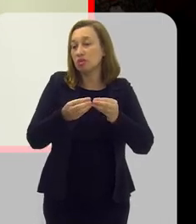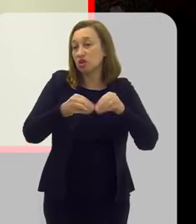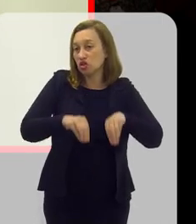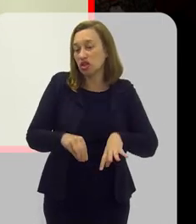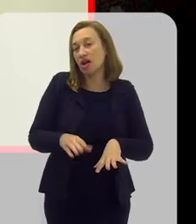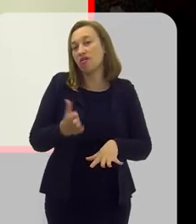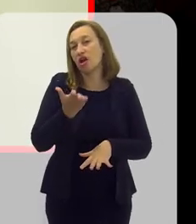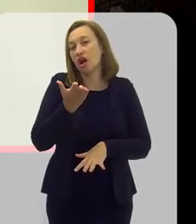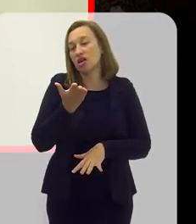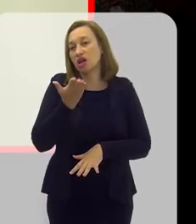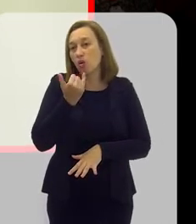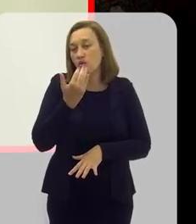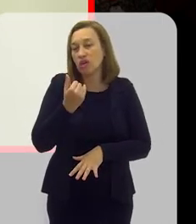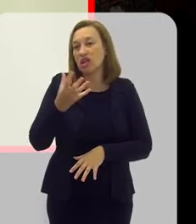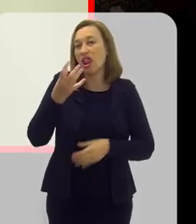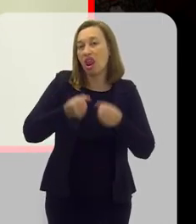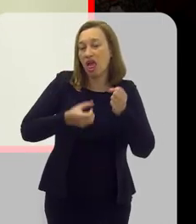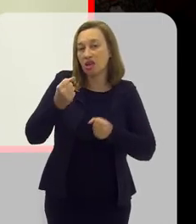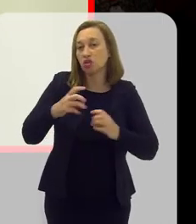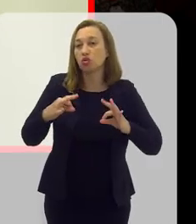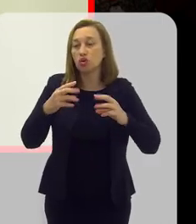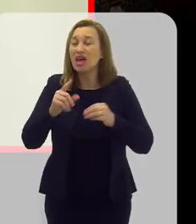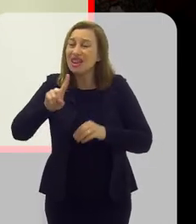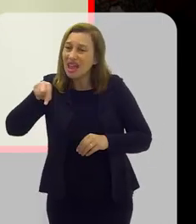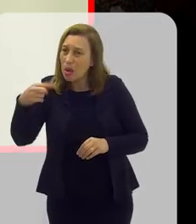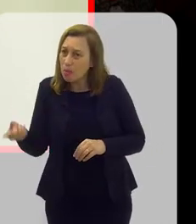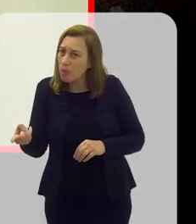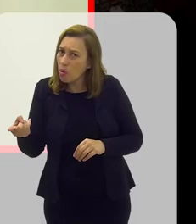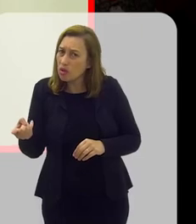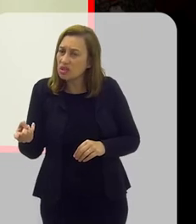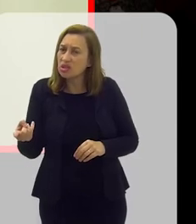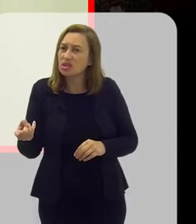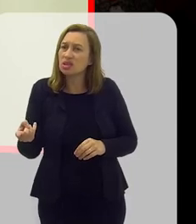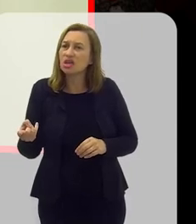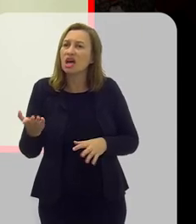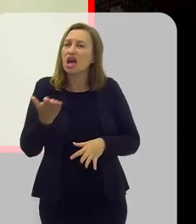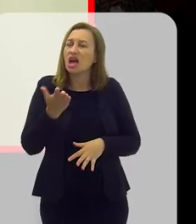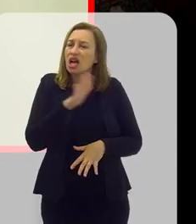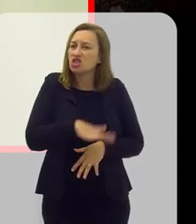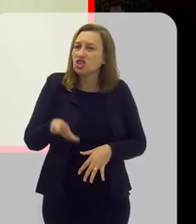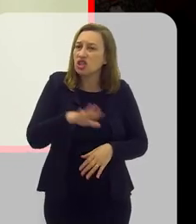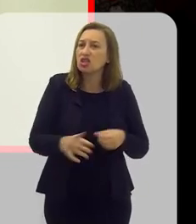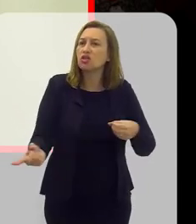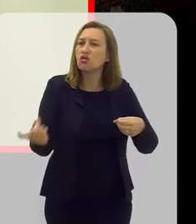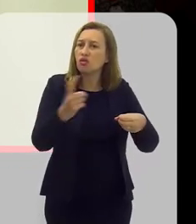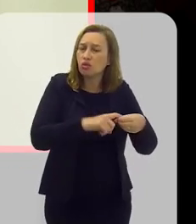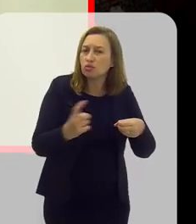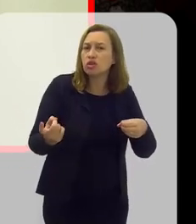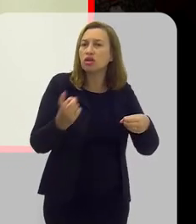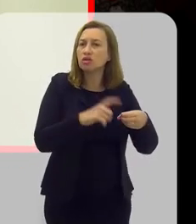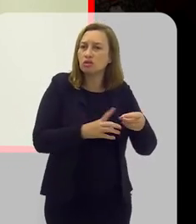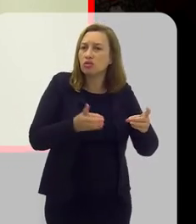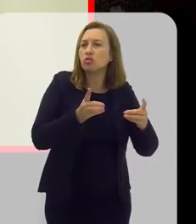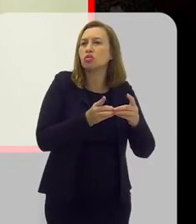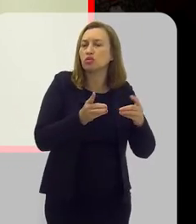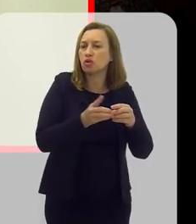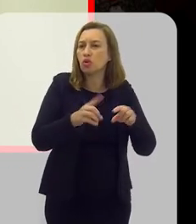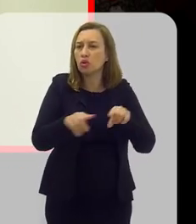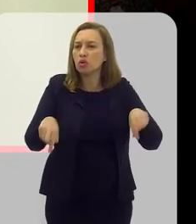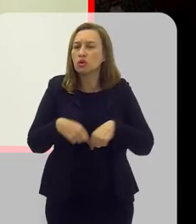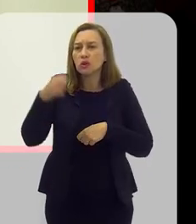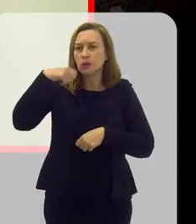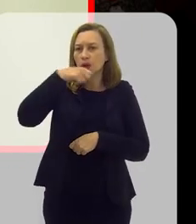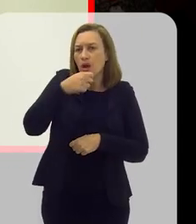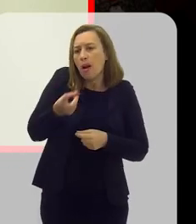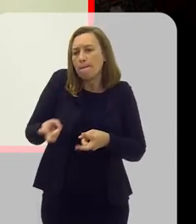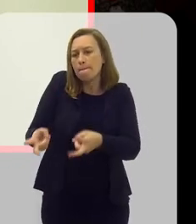leite e tudo. Mas, após isso, à medida que as crianças foram voltando para os consultórios, a gente